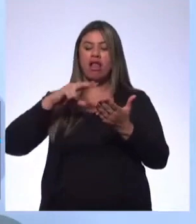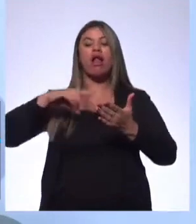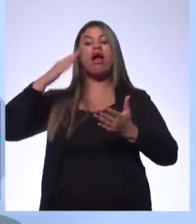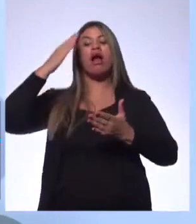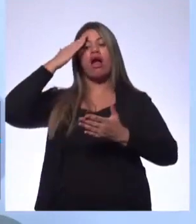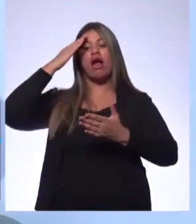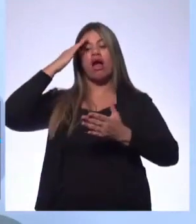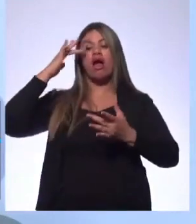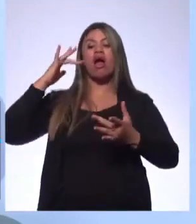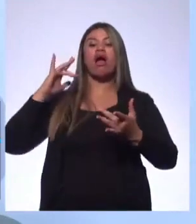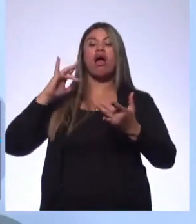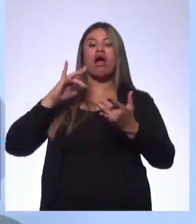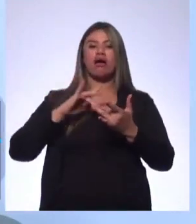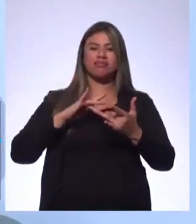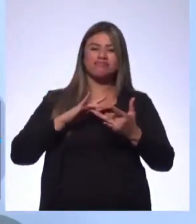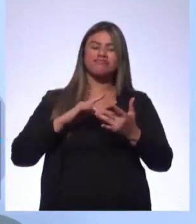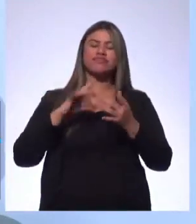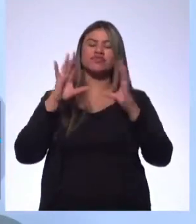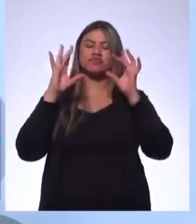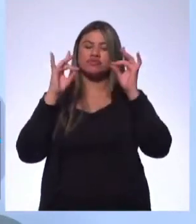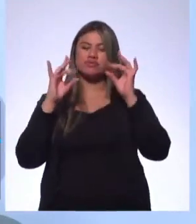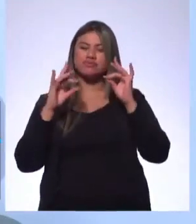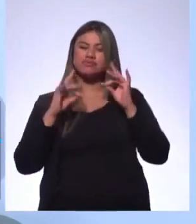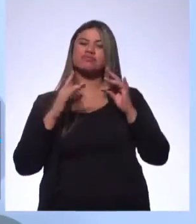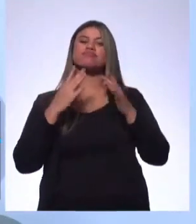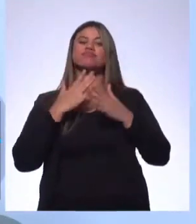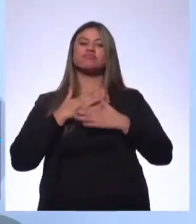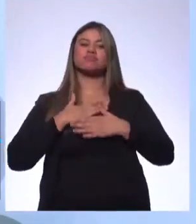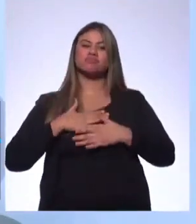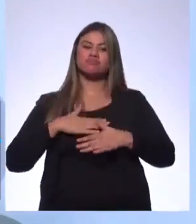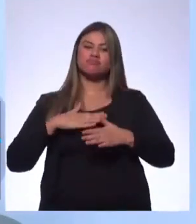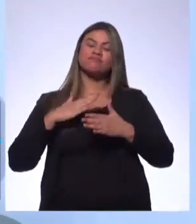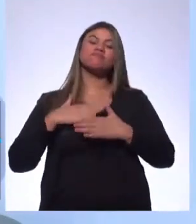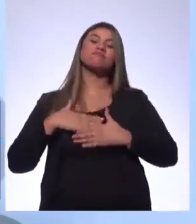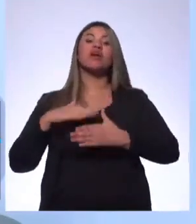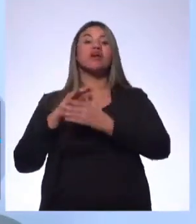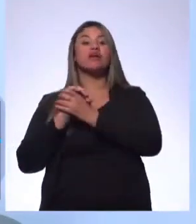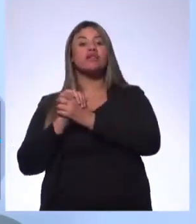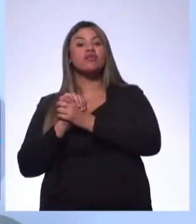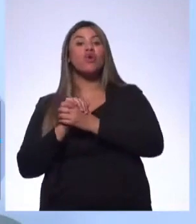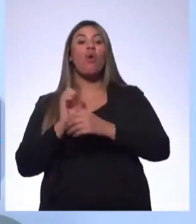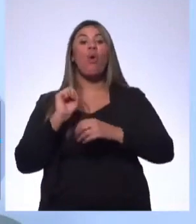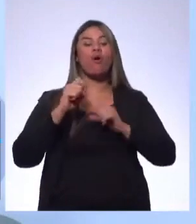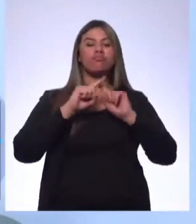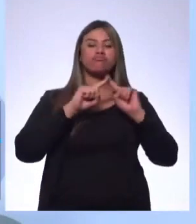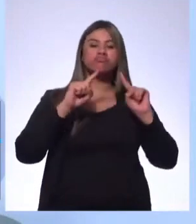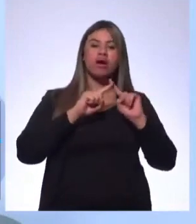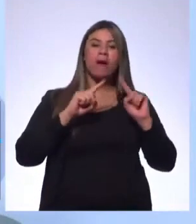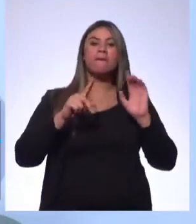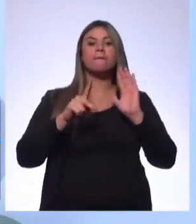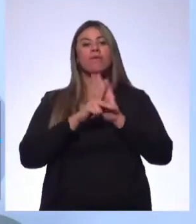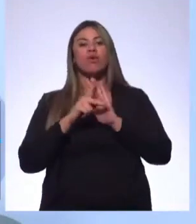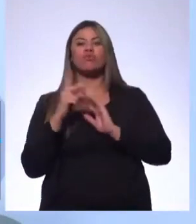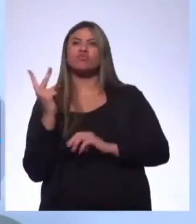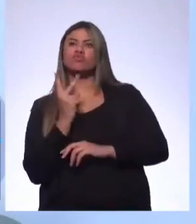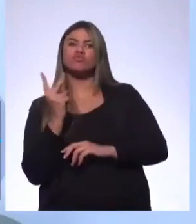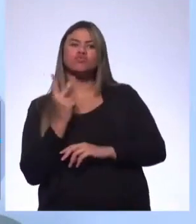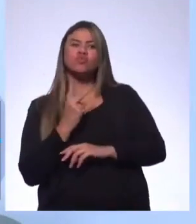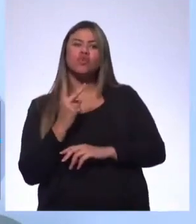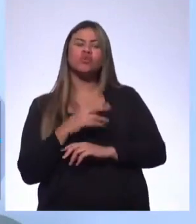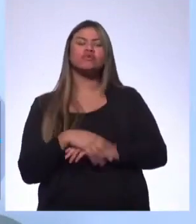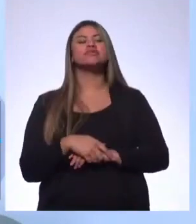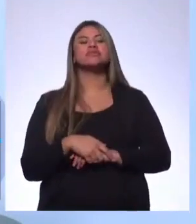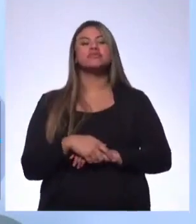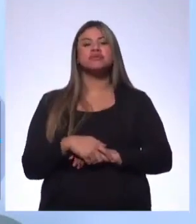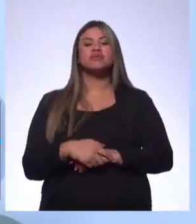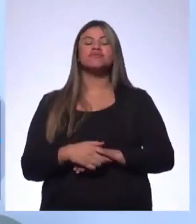a obra. Você vai descrevendo devagar, com calma, já elogiando ou criticando ou fazendo as duas coisas, porque tem algumas